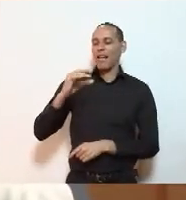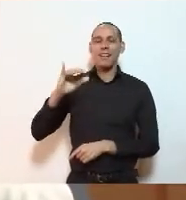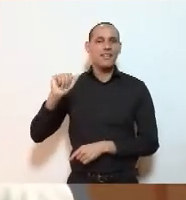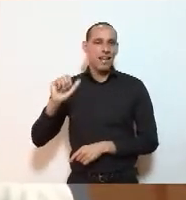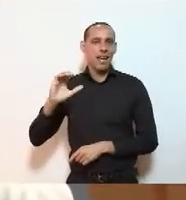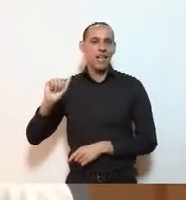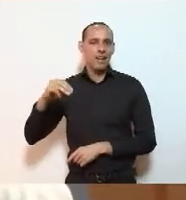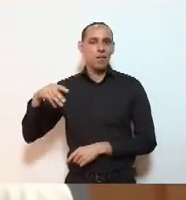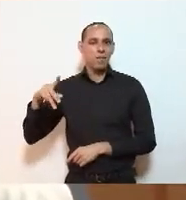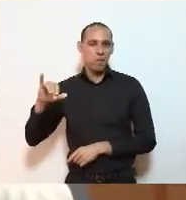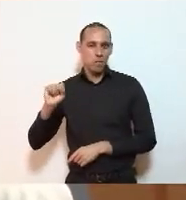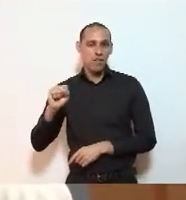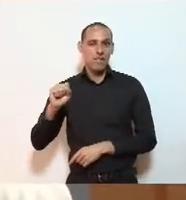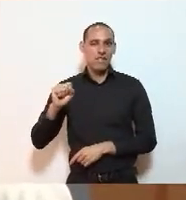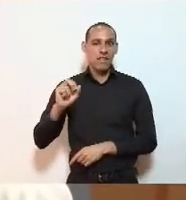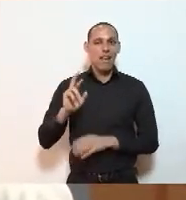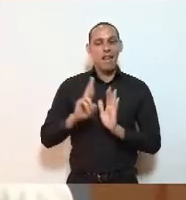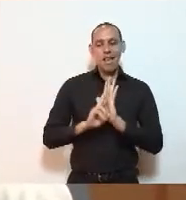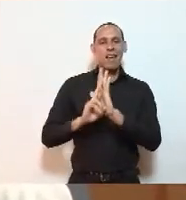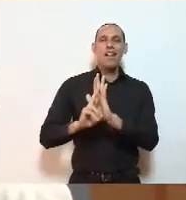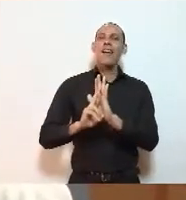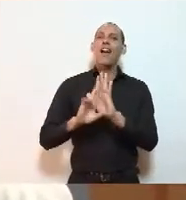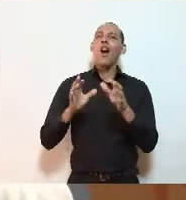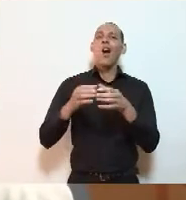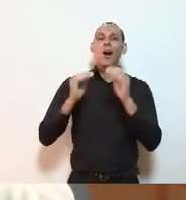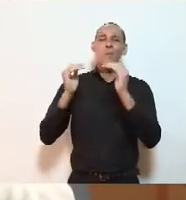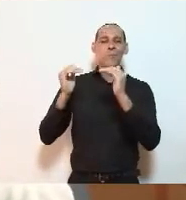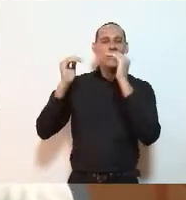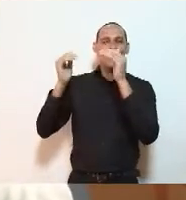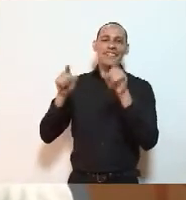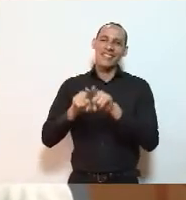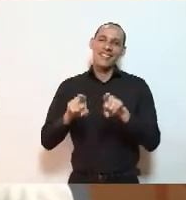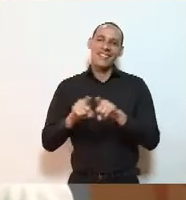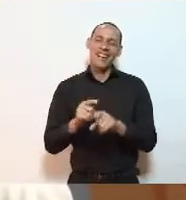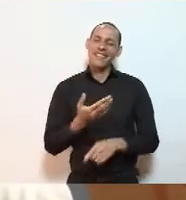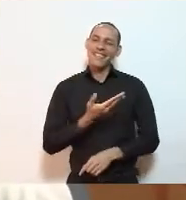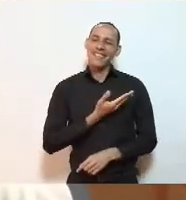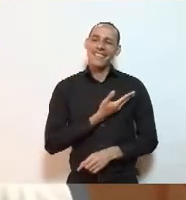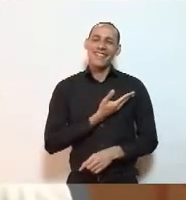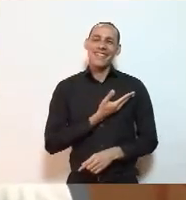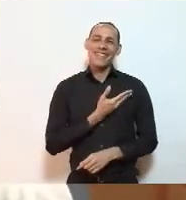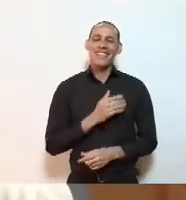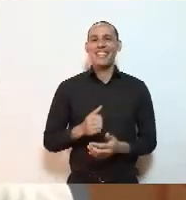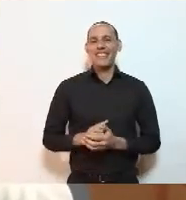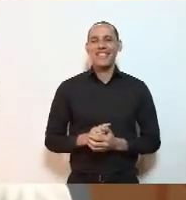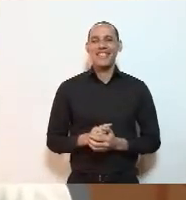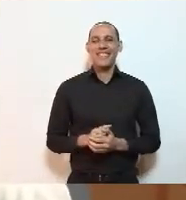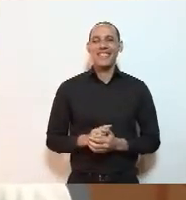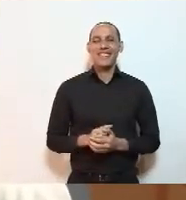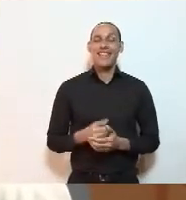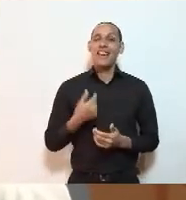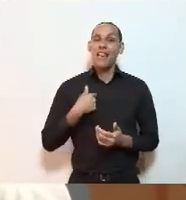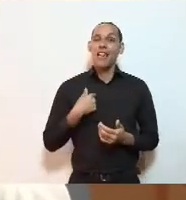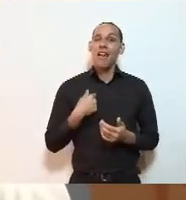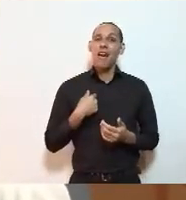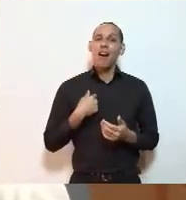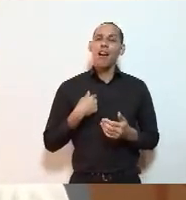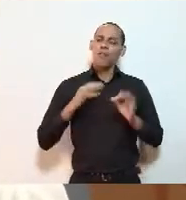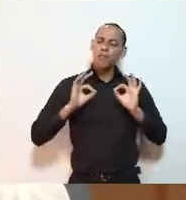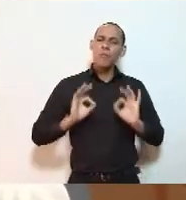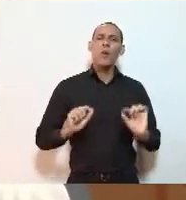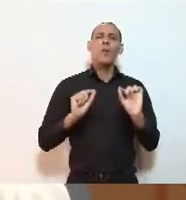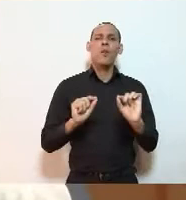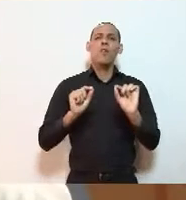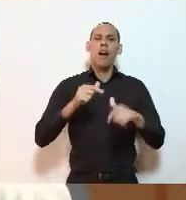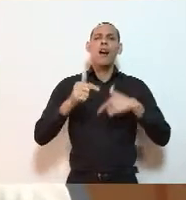representa o nosso Conselho Superior, querida amiga, nós quero afirmar aqui a importância do trabalho